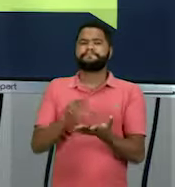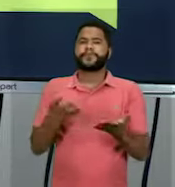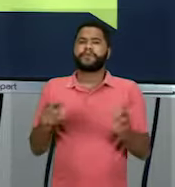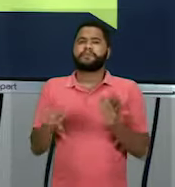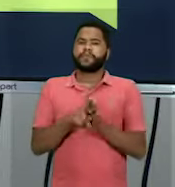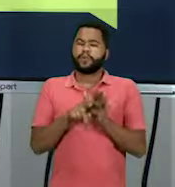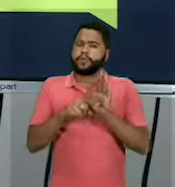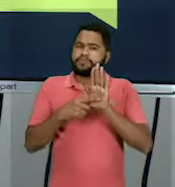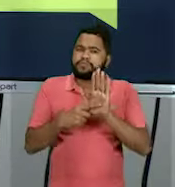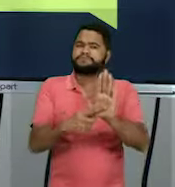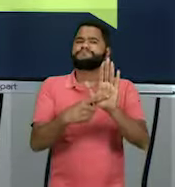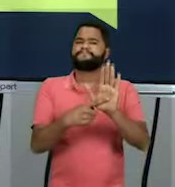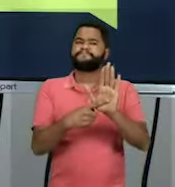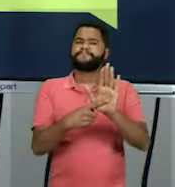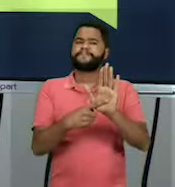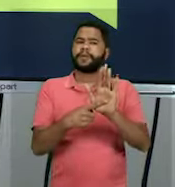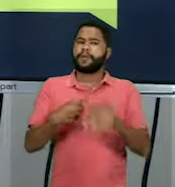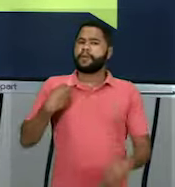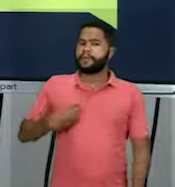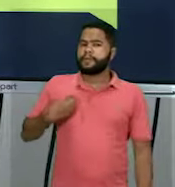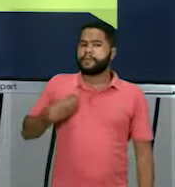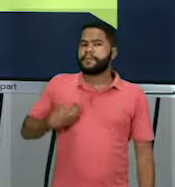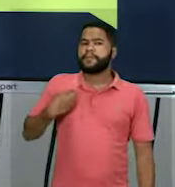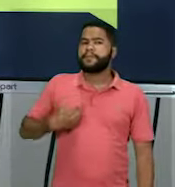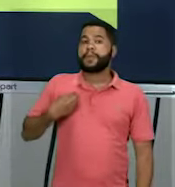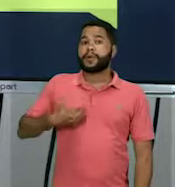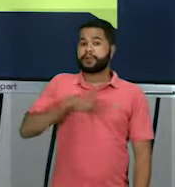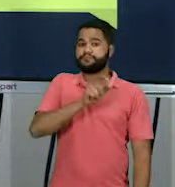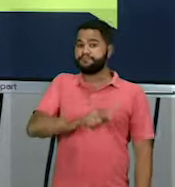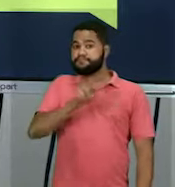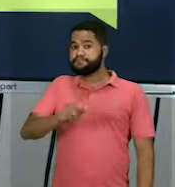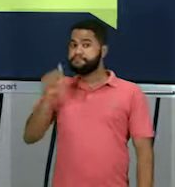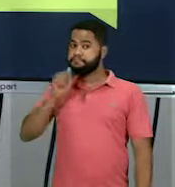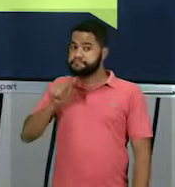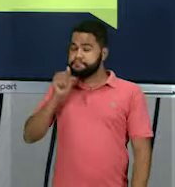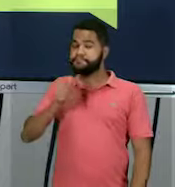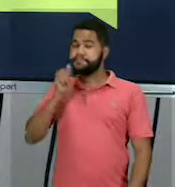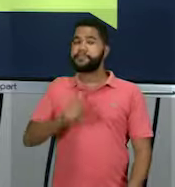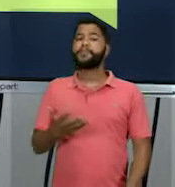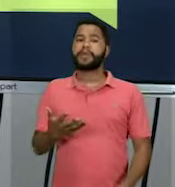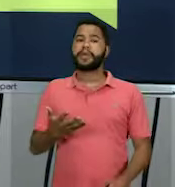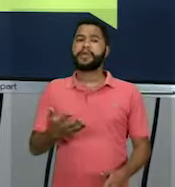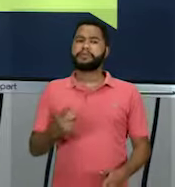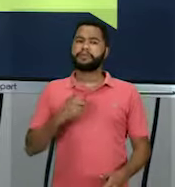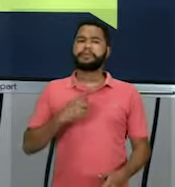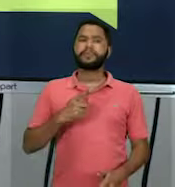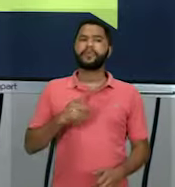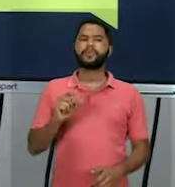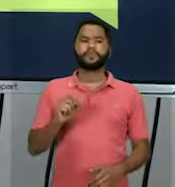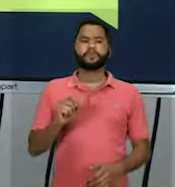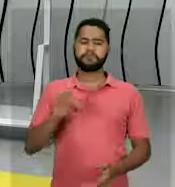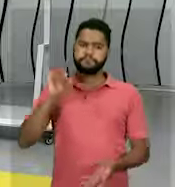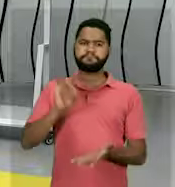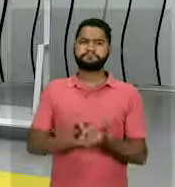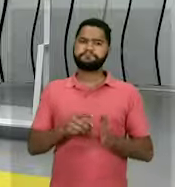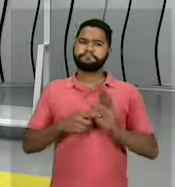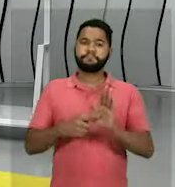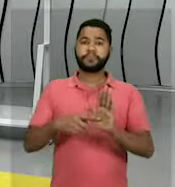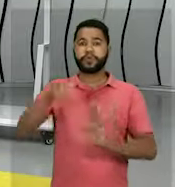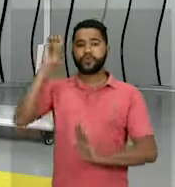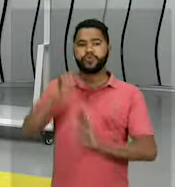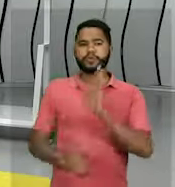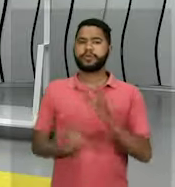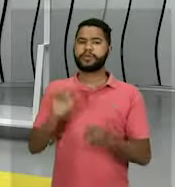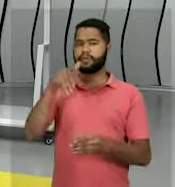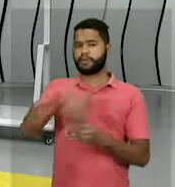participação das mulheres, né? Então, as mulheres agora têm de forma explícita o direito ao